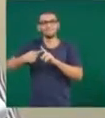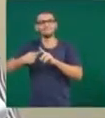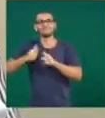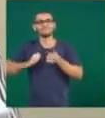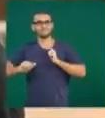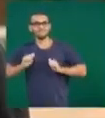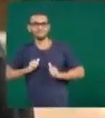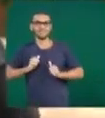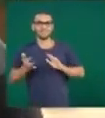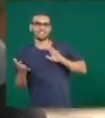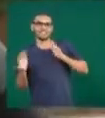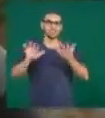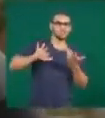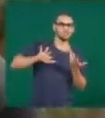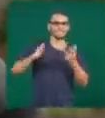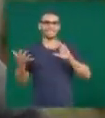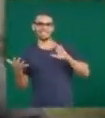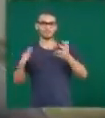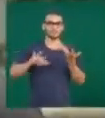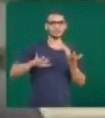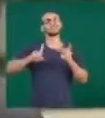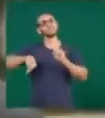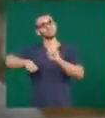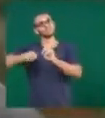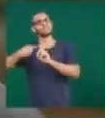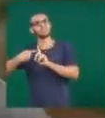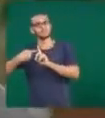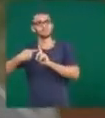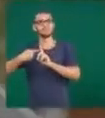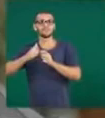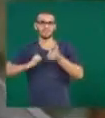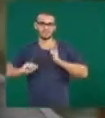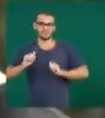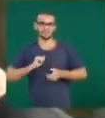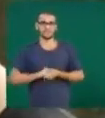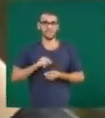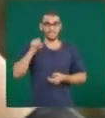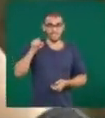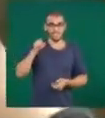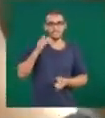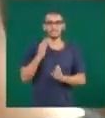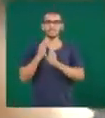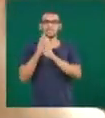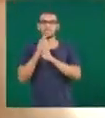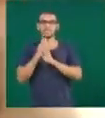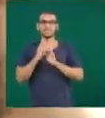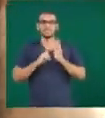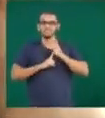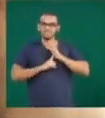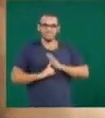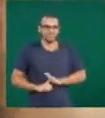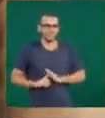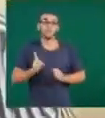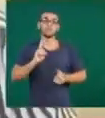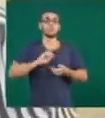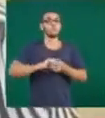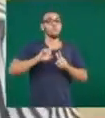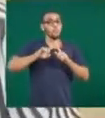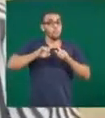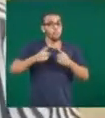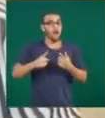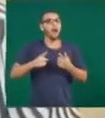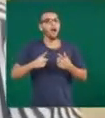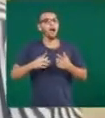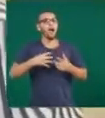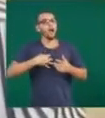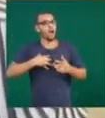ansiedade. No caso do Lucas, ele não foi diagnosticado com depressão, mas conta que estava com sintomas depressivos. Segundo